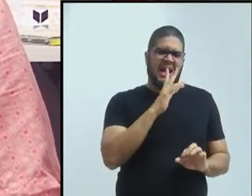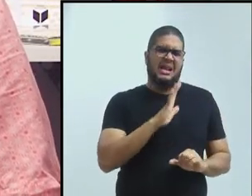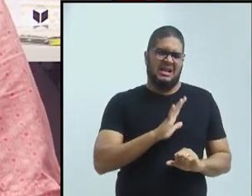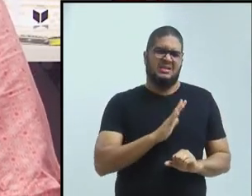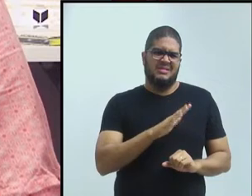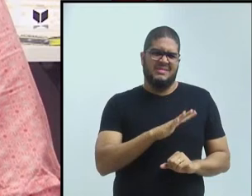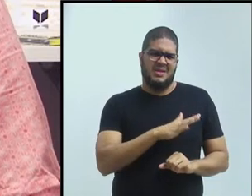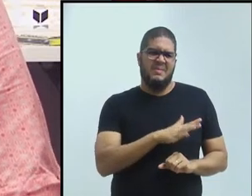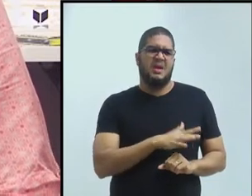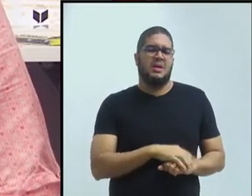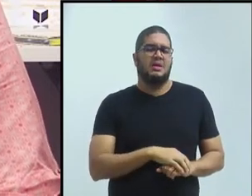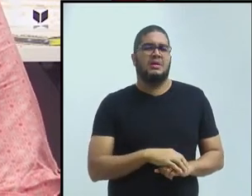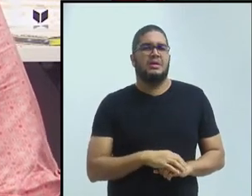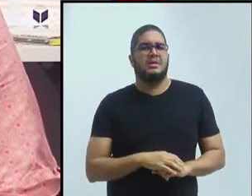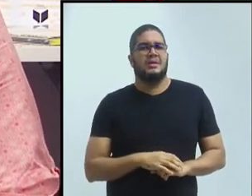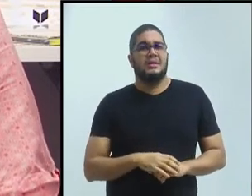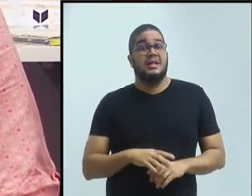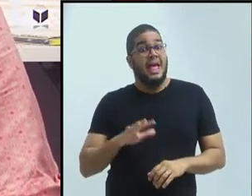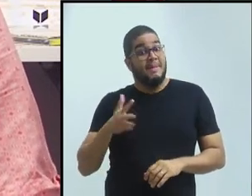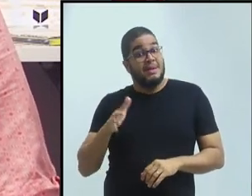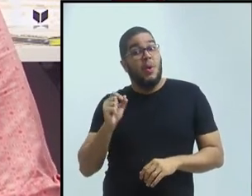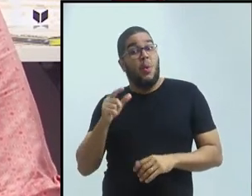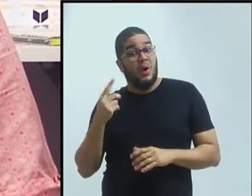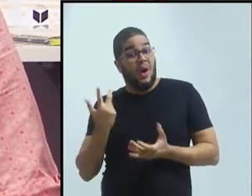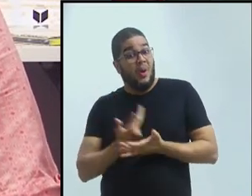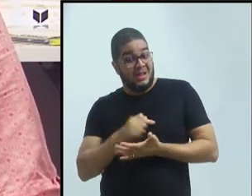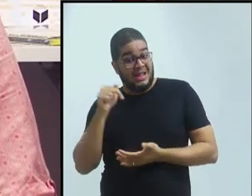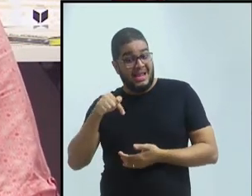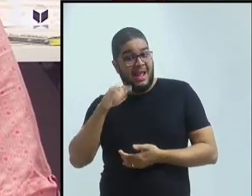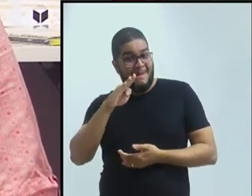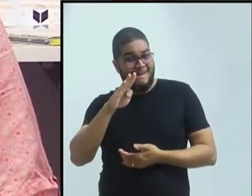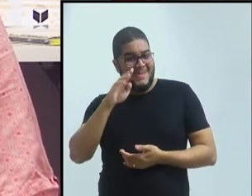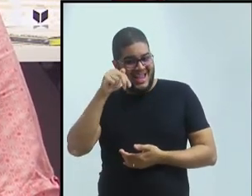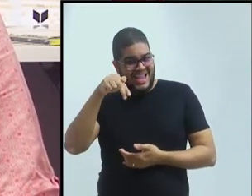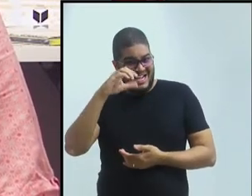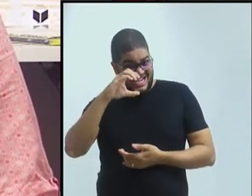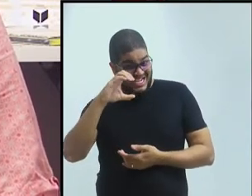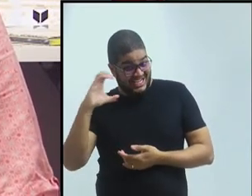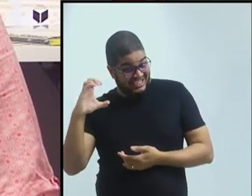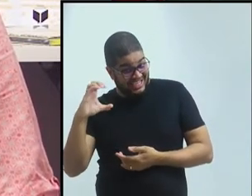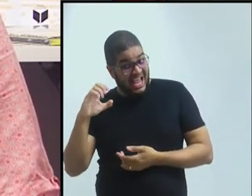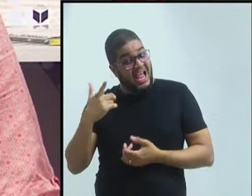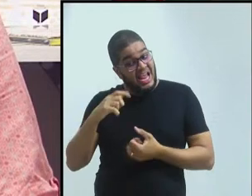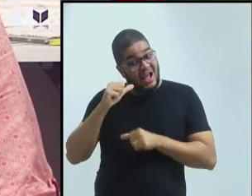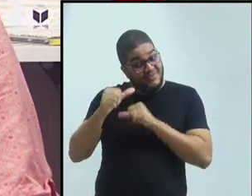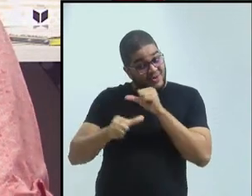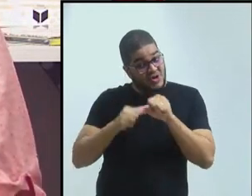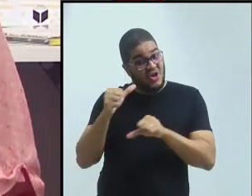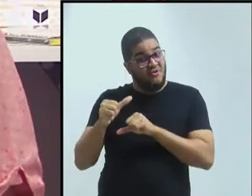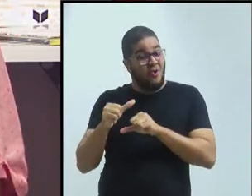quer transformar, as licenciaturas no Brasil, com aquela resolução de 2019.